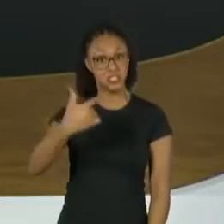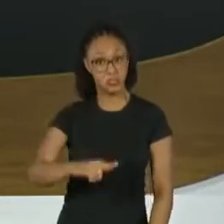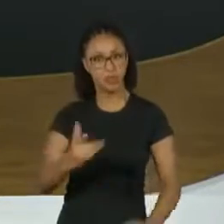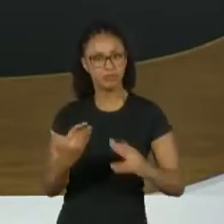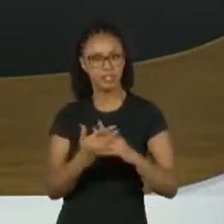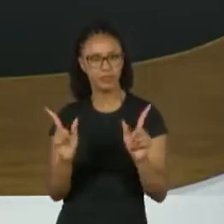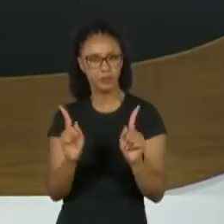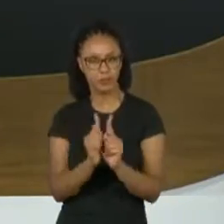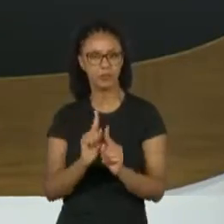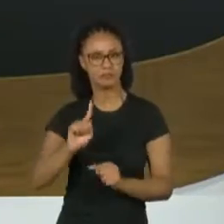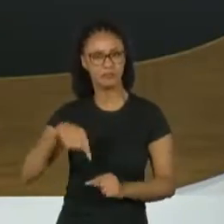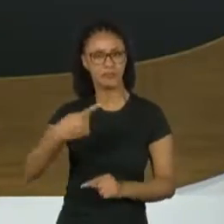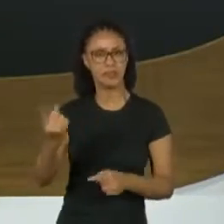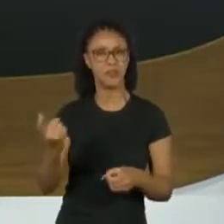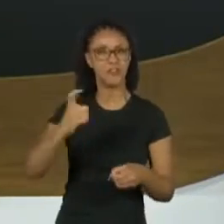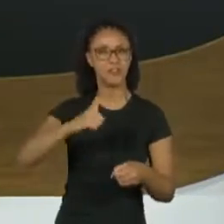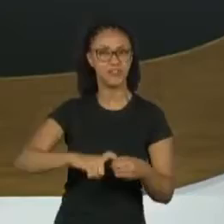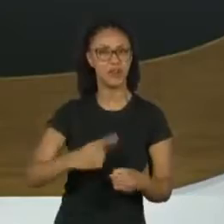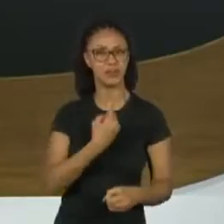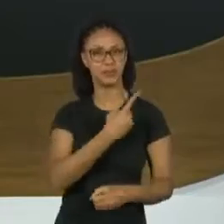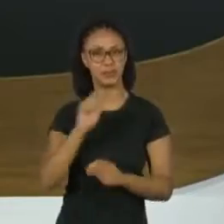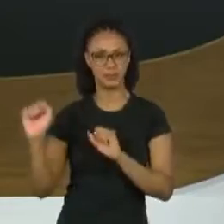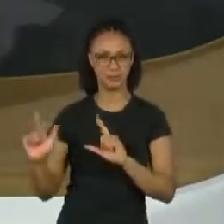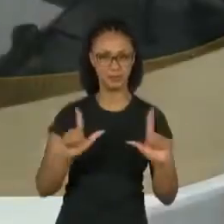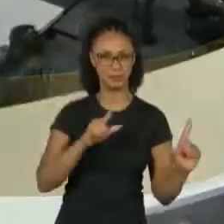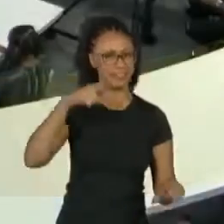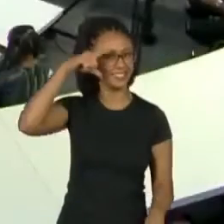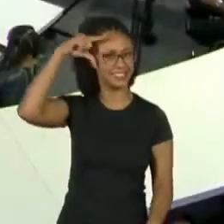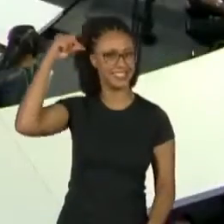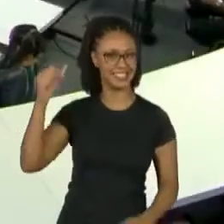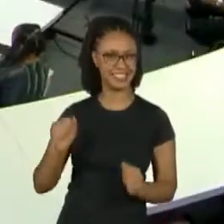intervalo, volta já já para o último bloco com a Zezé.